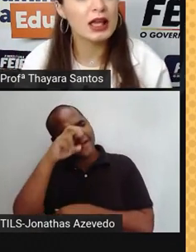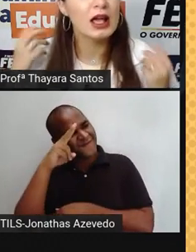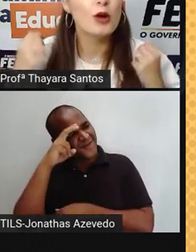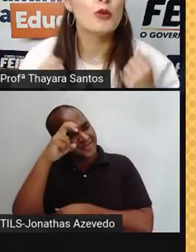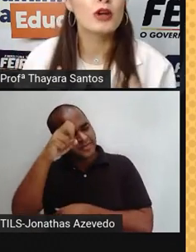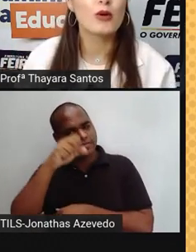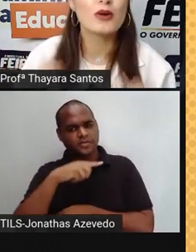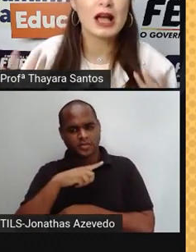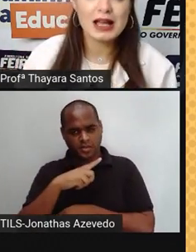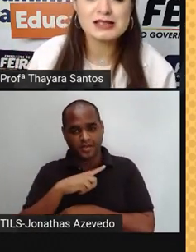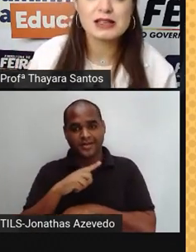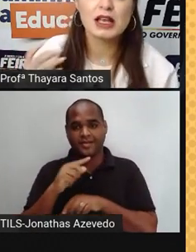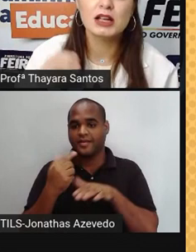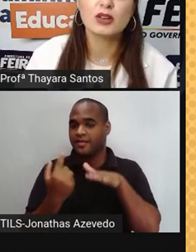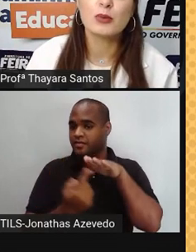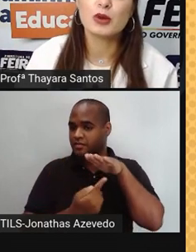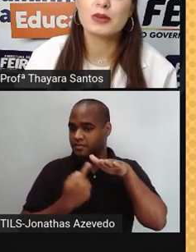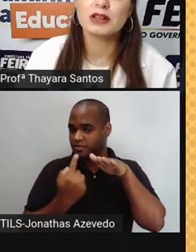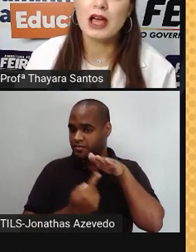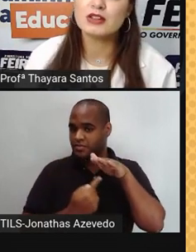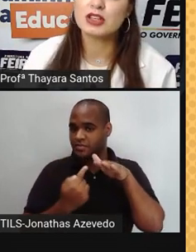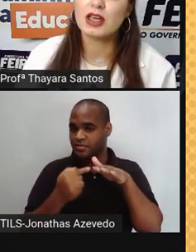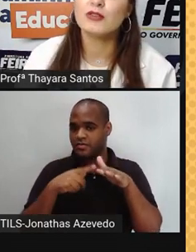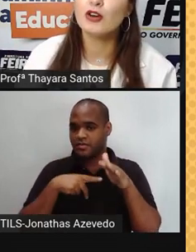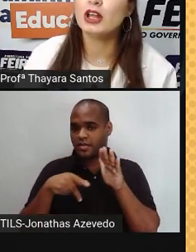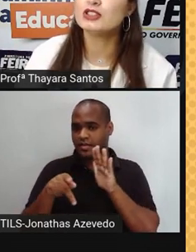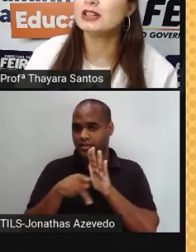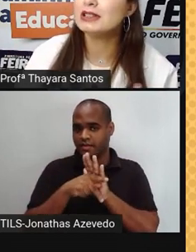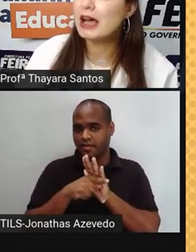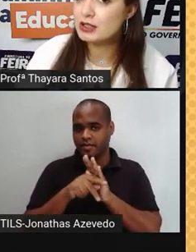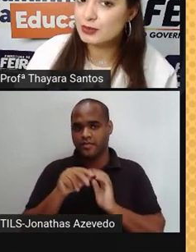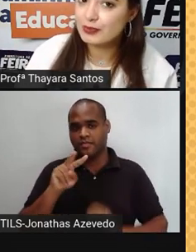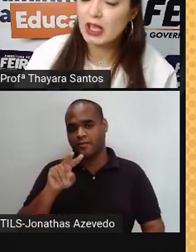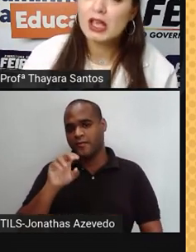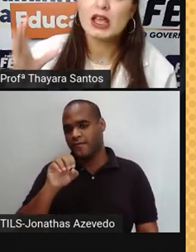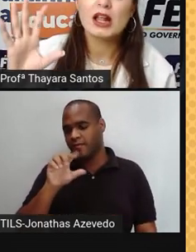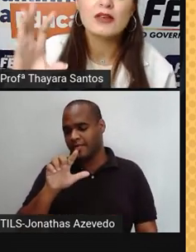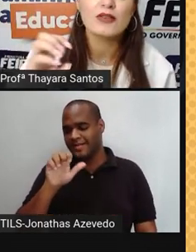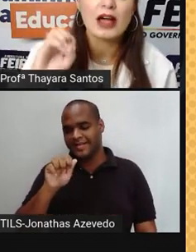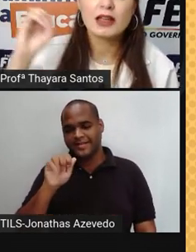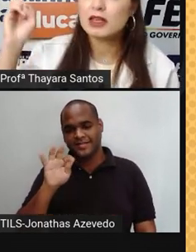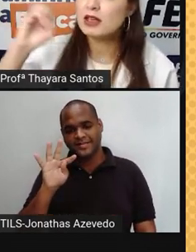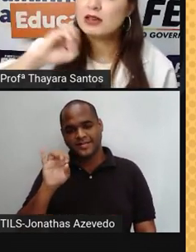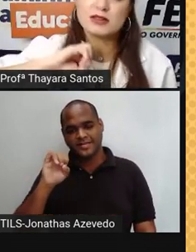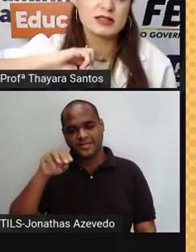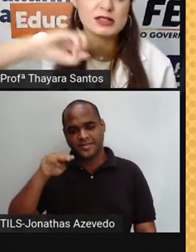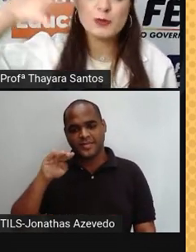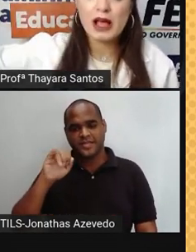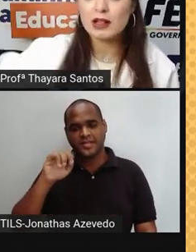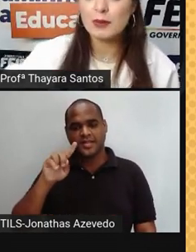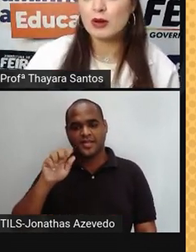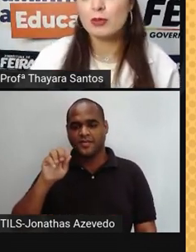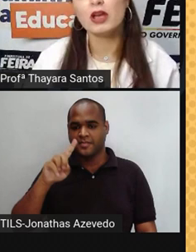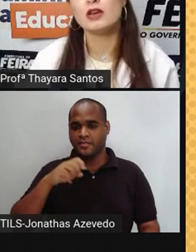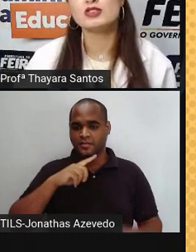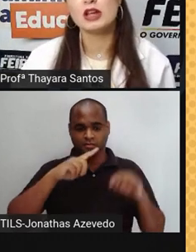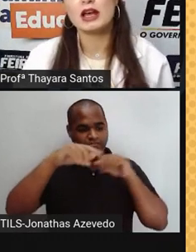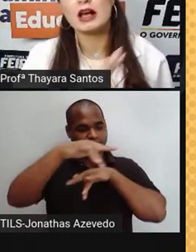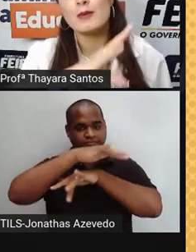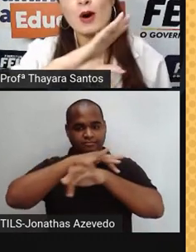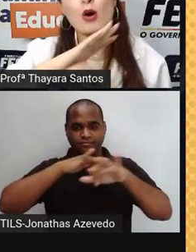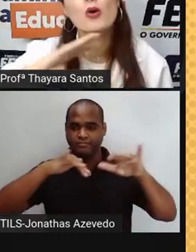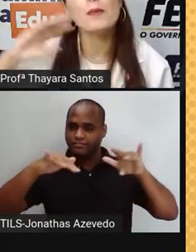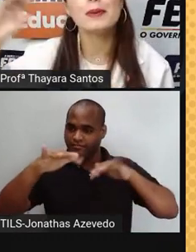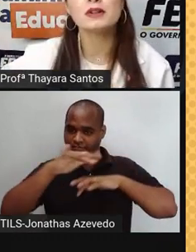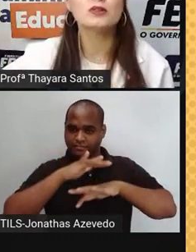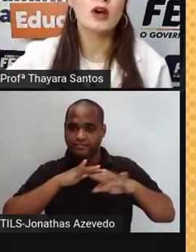Por quê? Porque o gás, ele tem uma propriedade que é a volatilidade. Ele vai e se espalha pelo ambiente. Ele